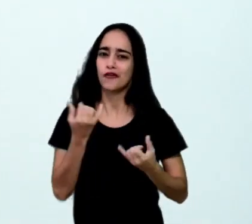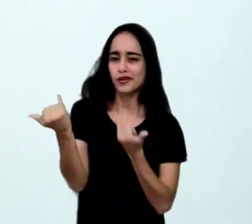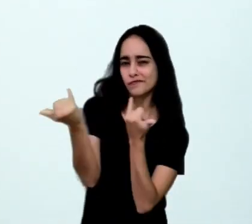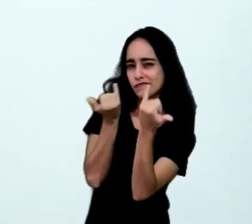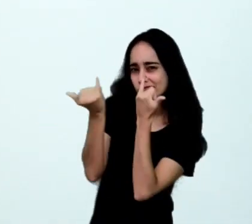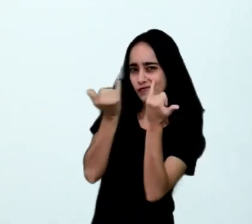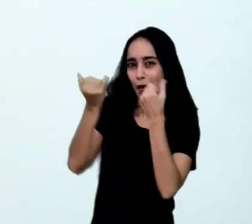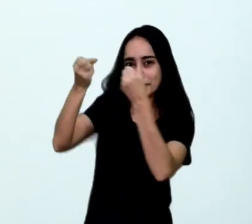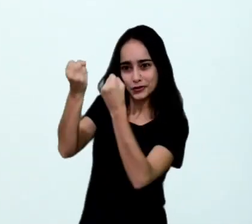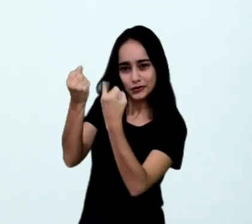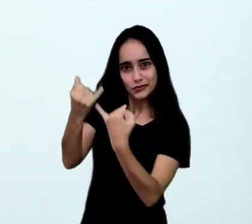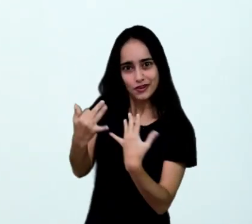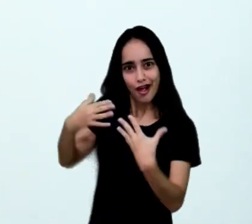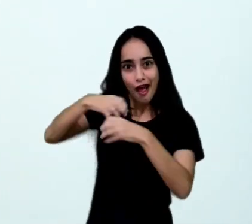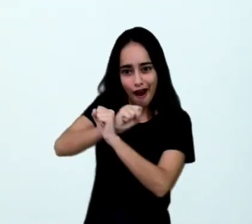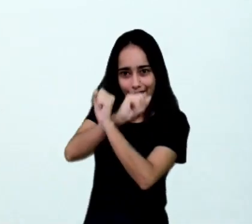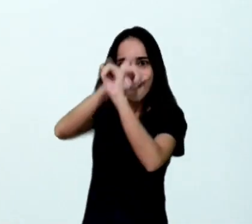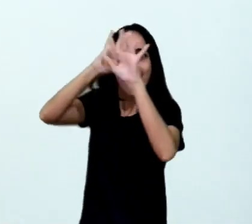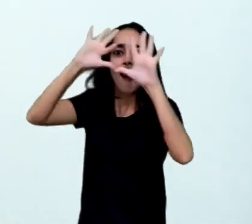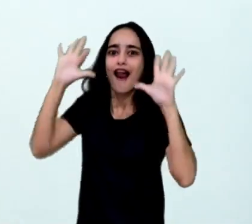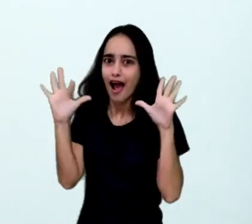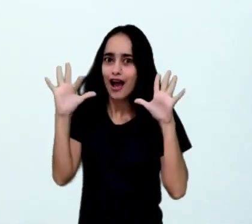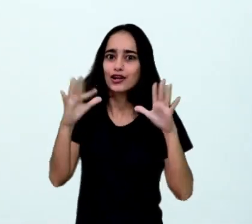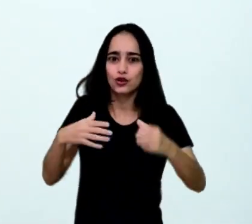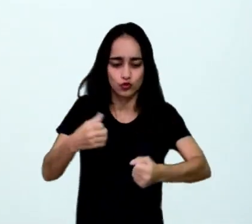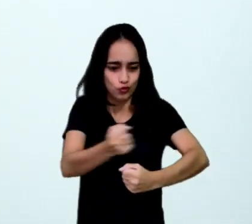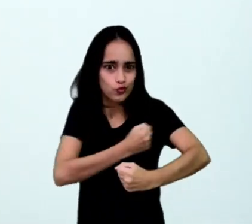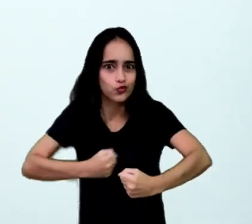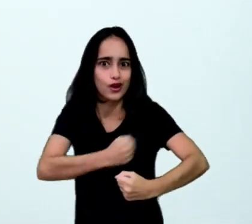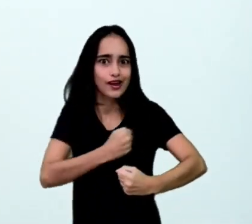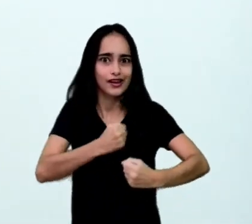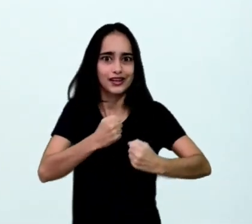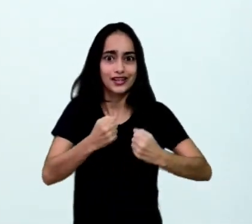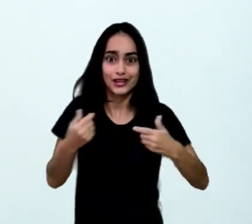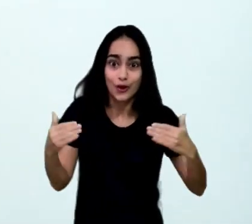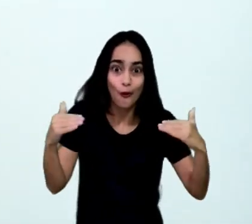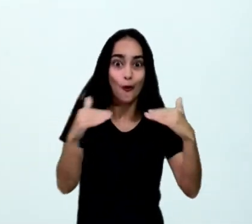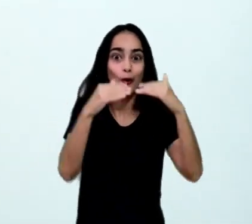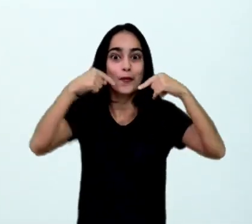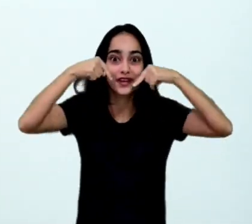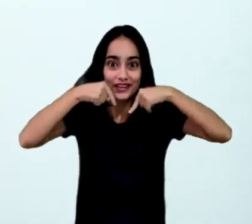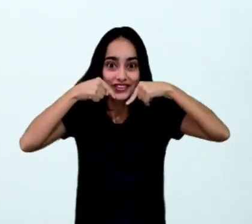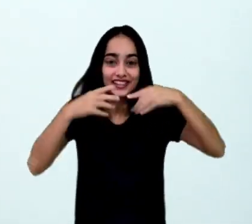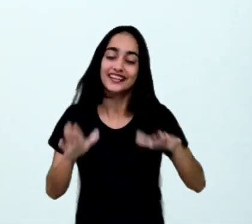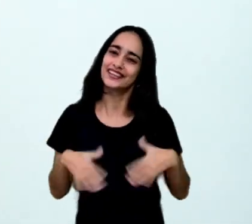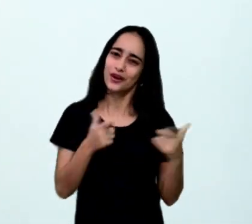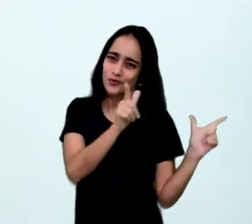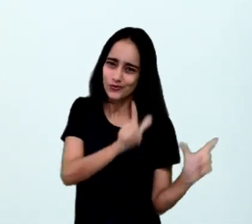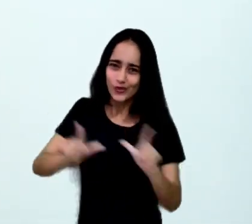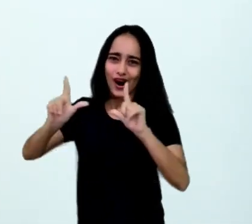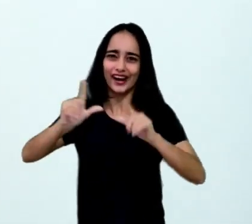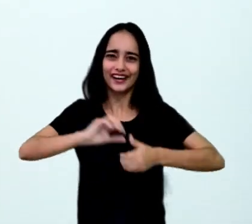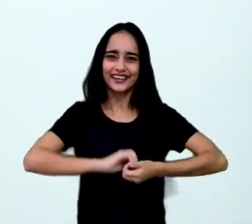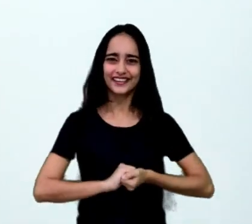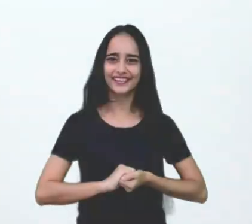explícitas em uma receita que tem tudo a ver com vampiro. Então, roda a vinheta, produção!